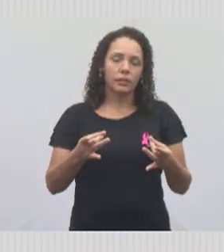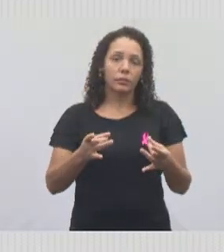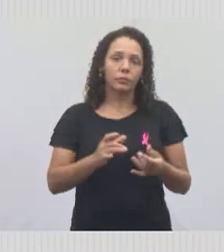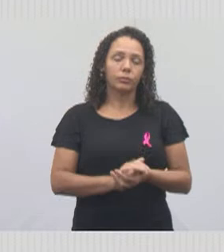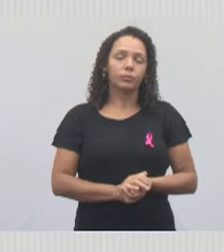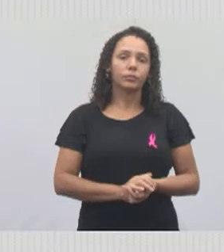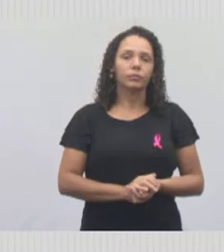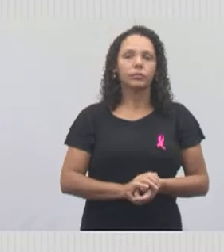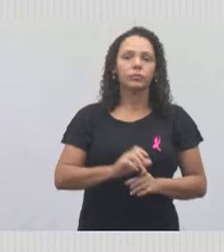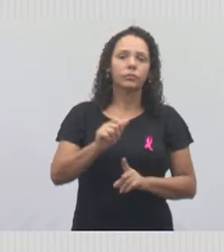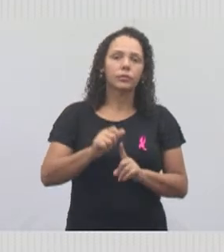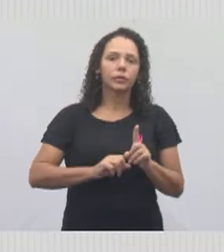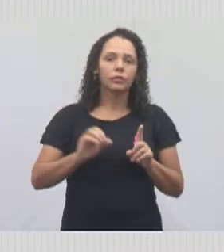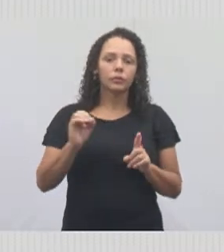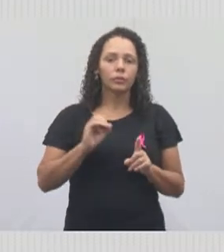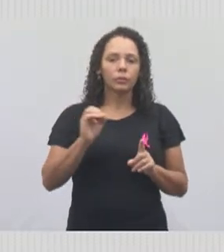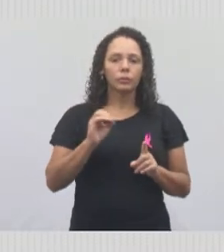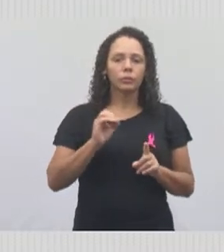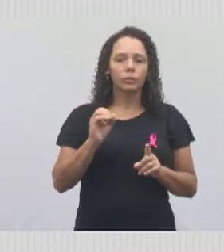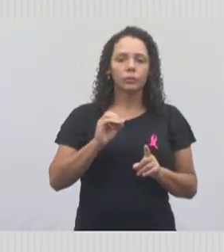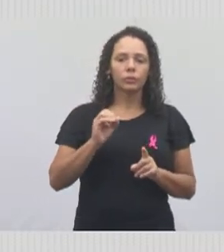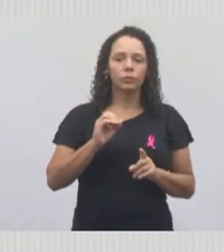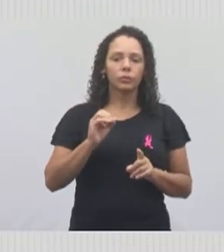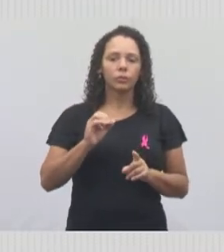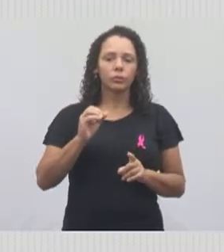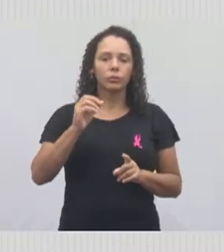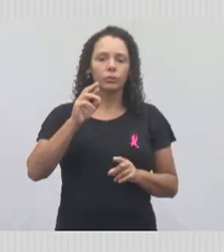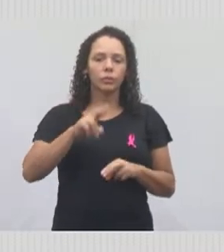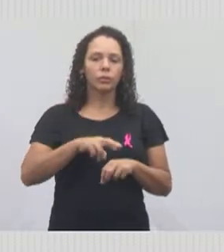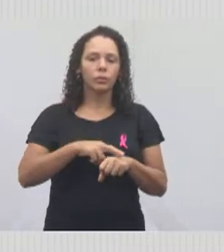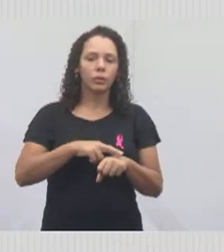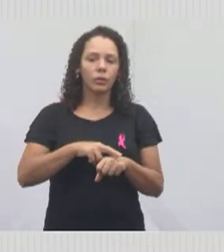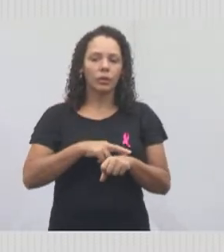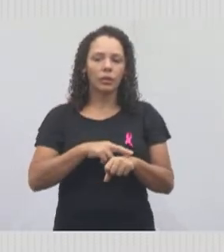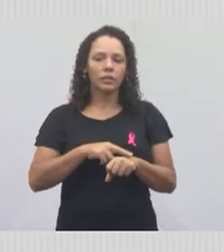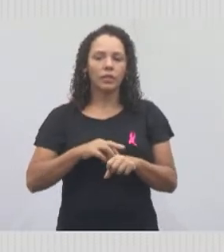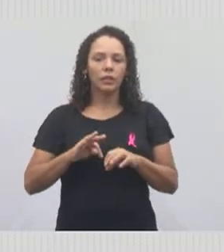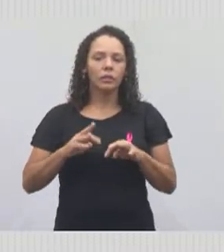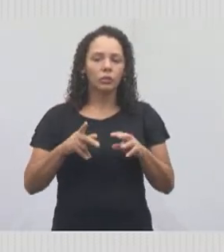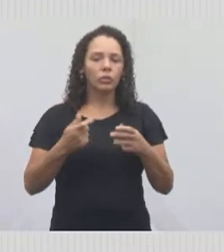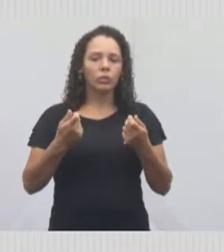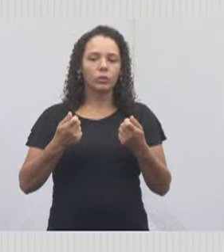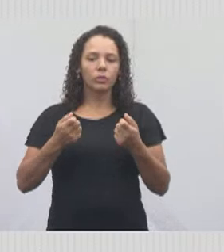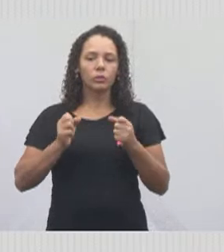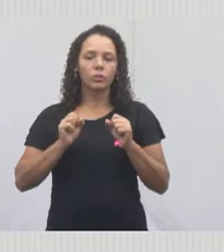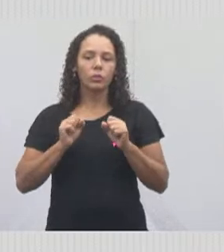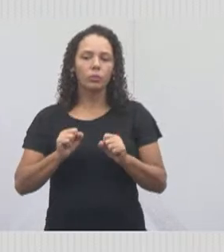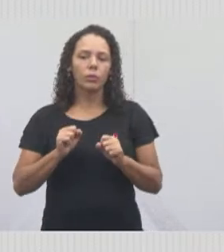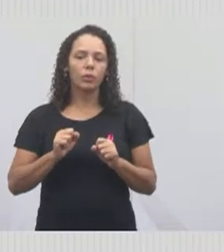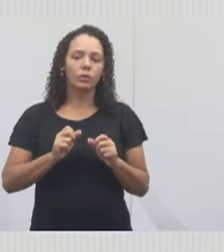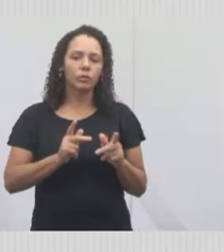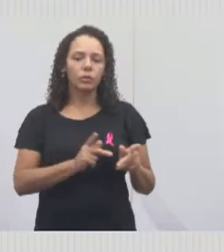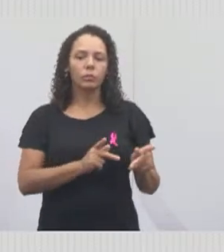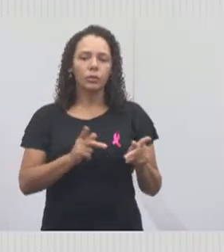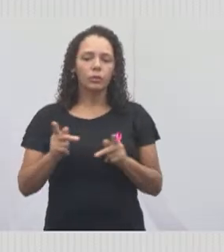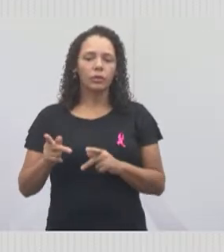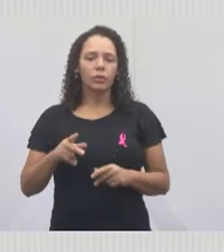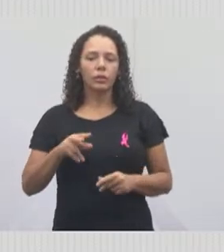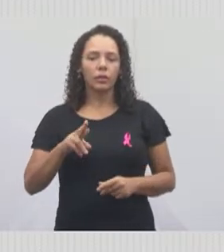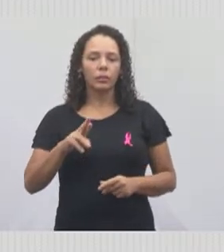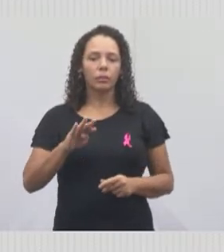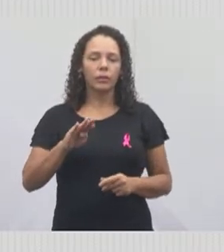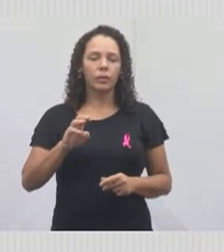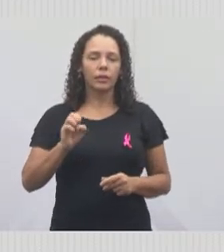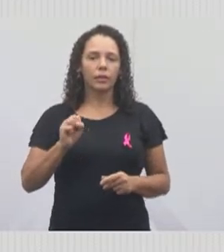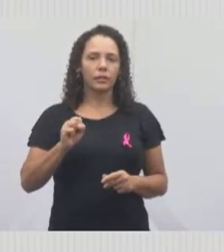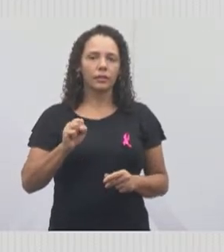então é outubro rosa, então todos poderão procurar a sua unidade básica de saúde para se informar